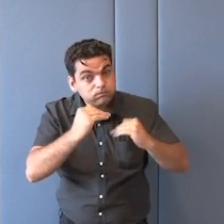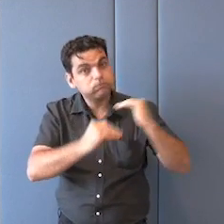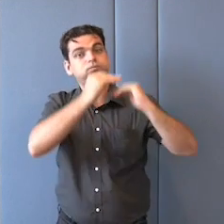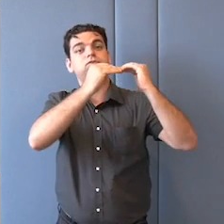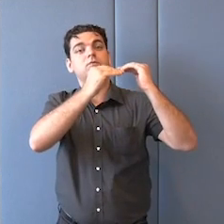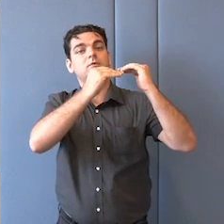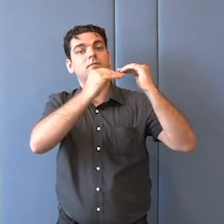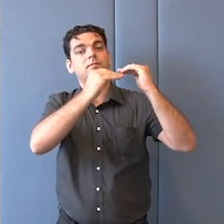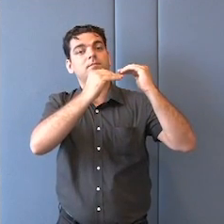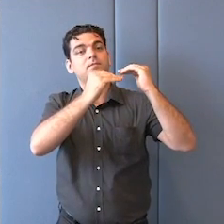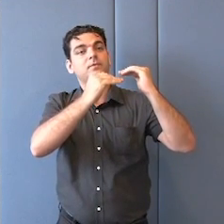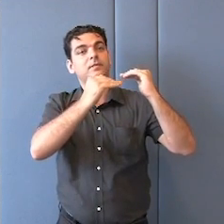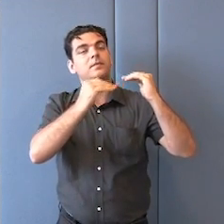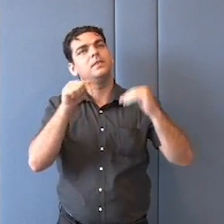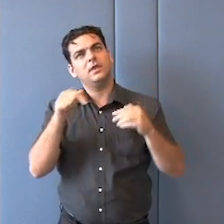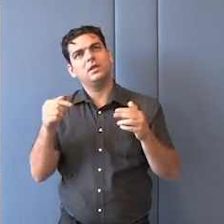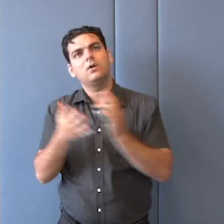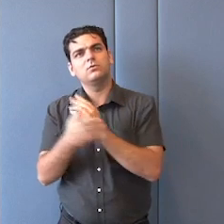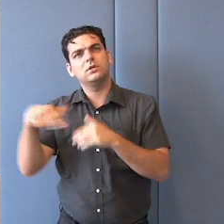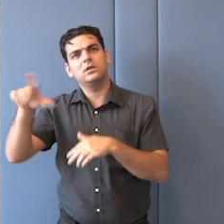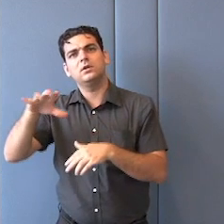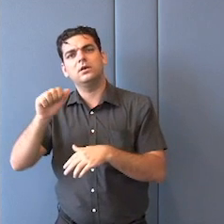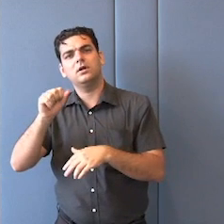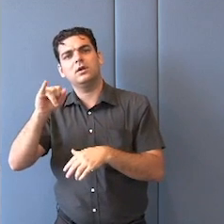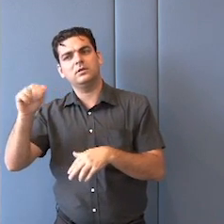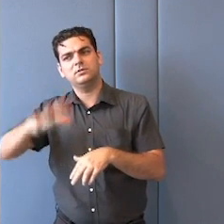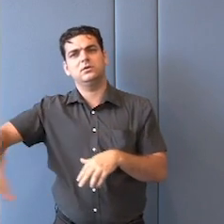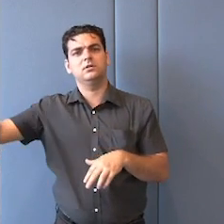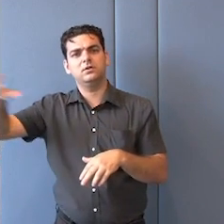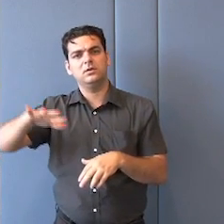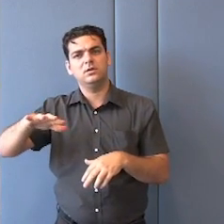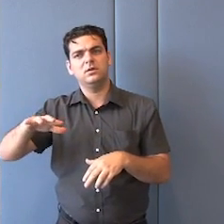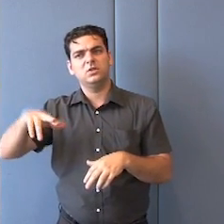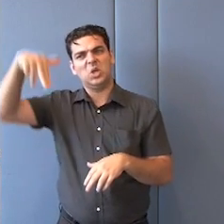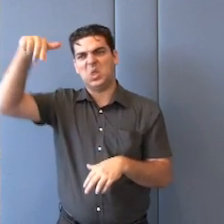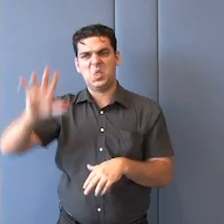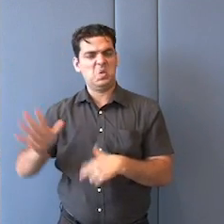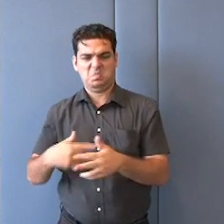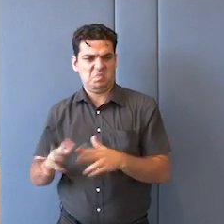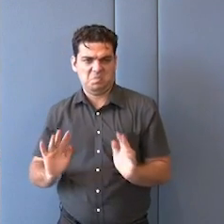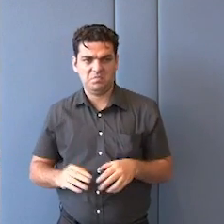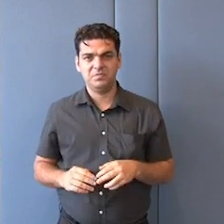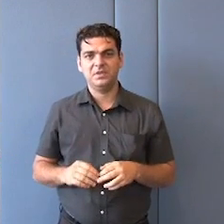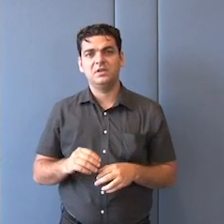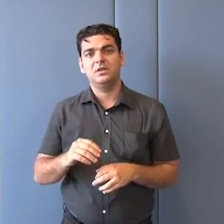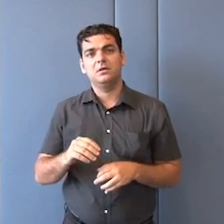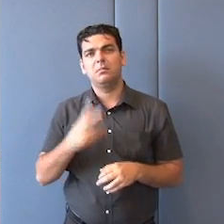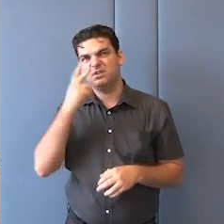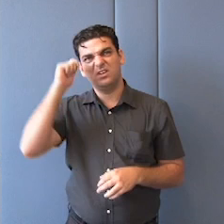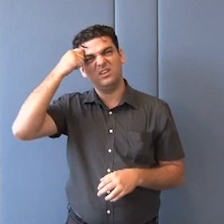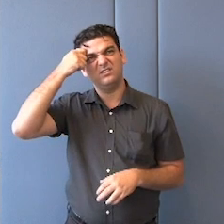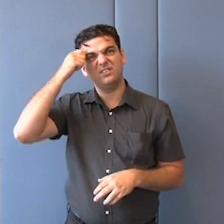caso da Ásia, da Ásia do Sudeste ali, ou da Ásia do Sul, não é o caso da África,